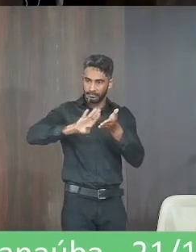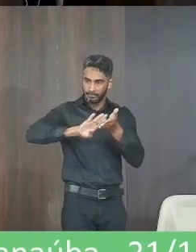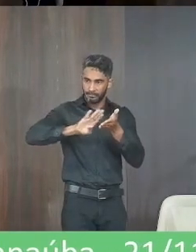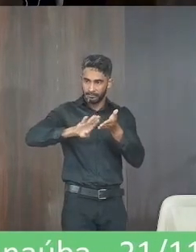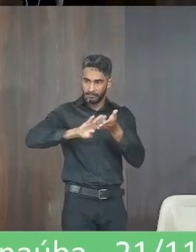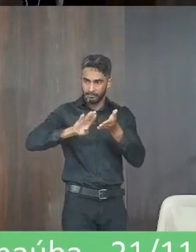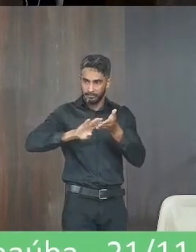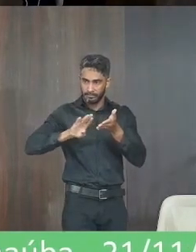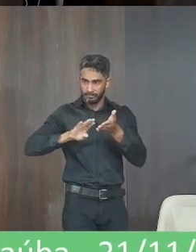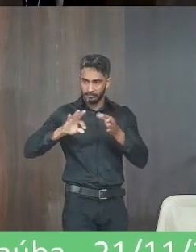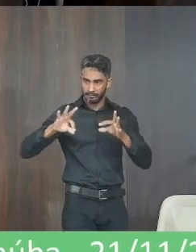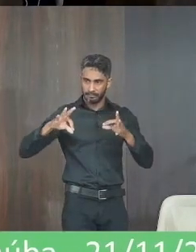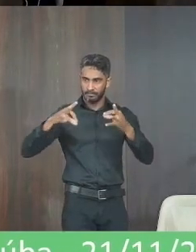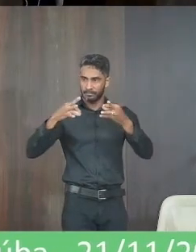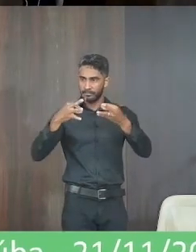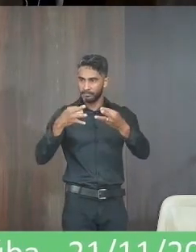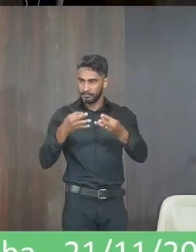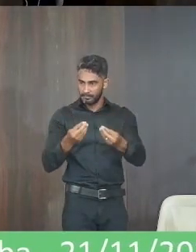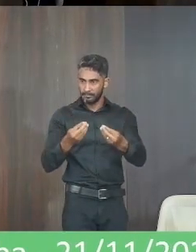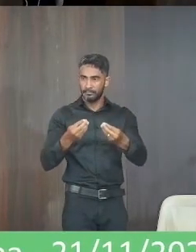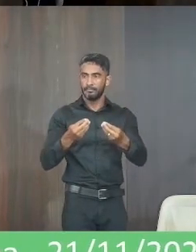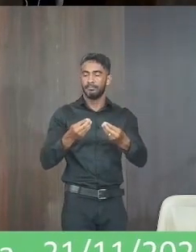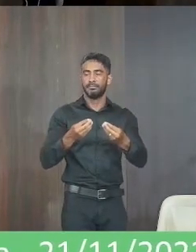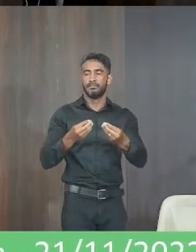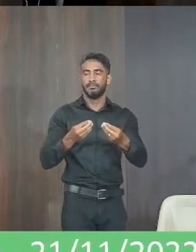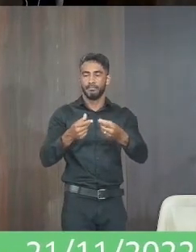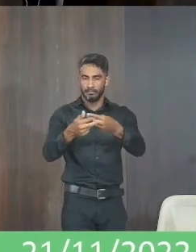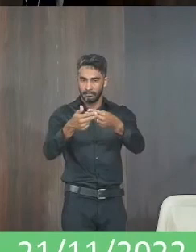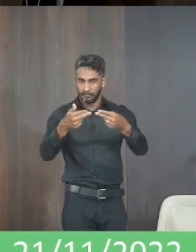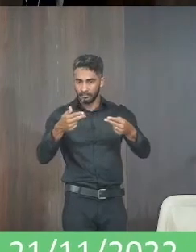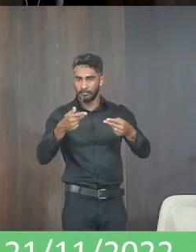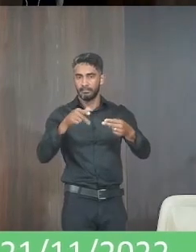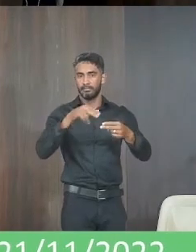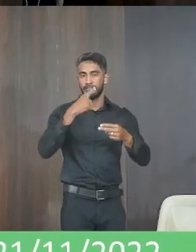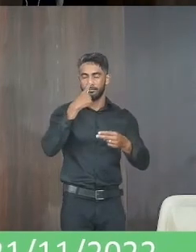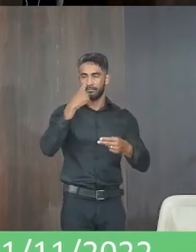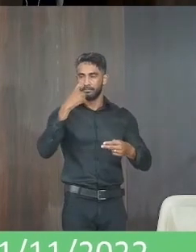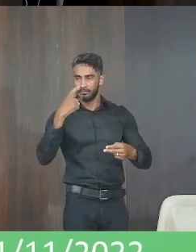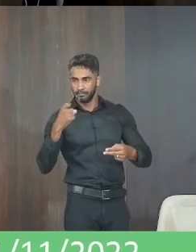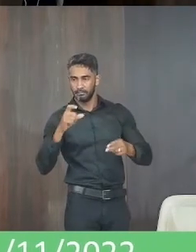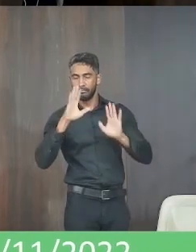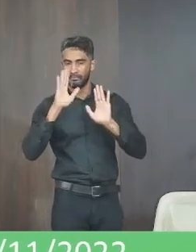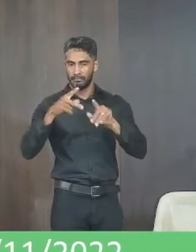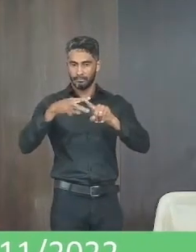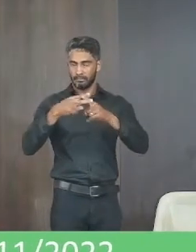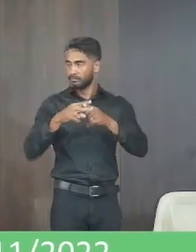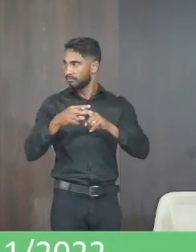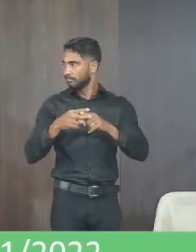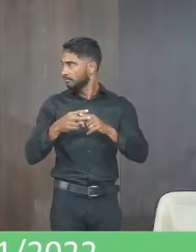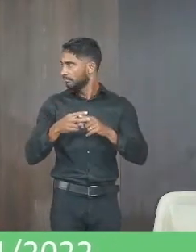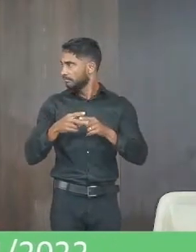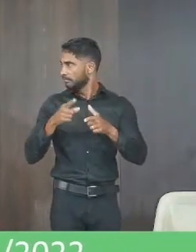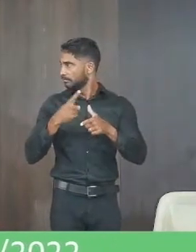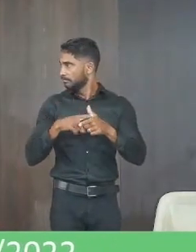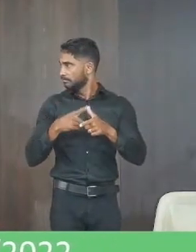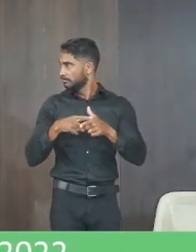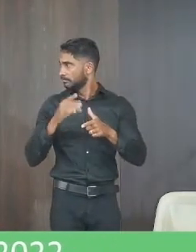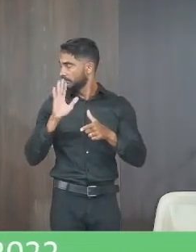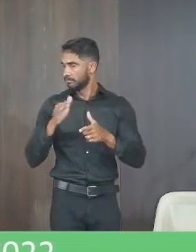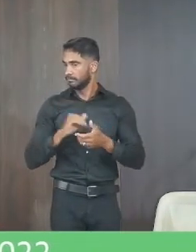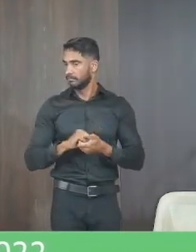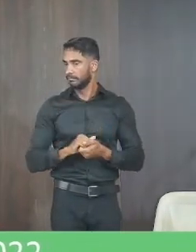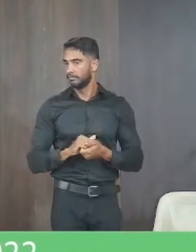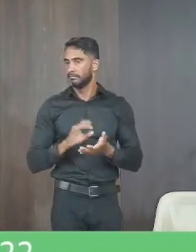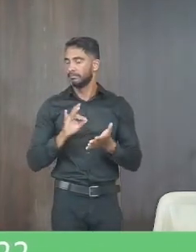todo o gado que ainda se encontrava lá foi retirado então é um problema que já está resolvido o cheiro era de que? era